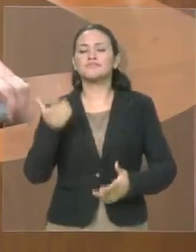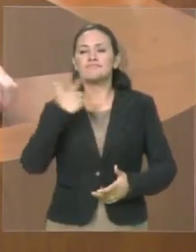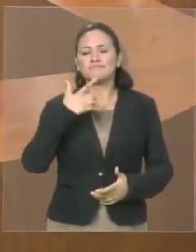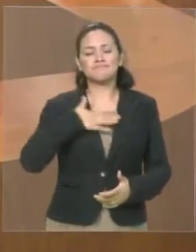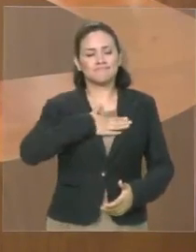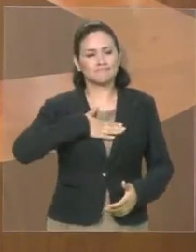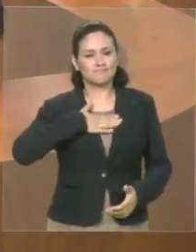querida.